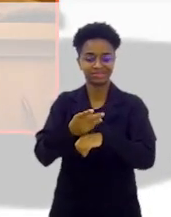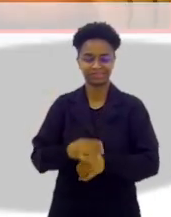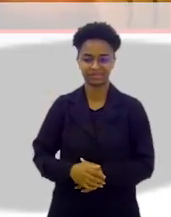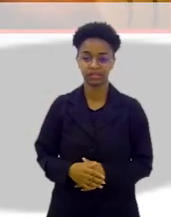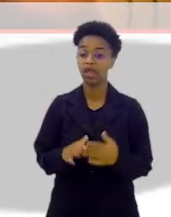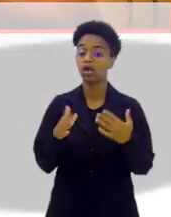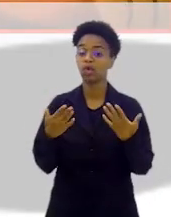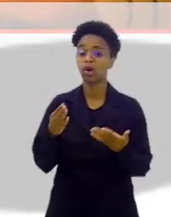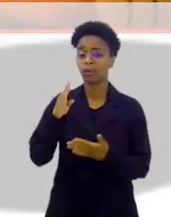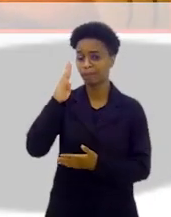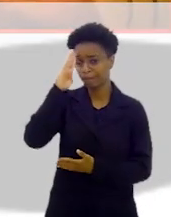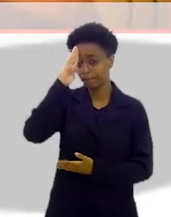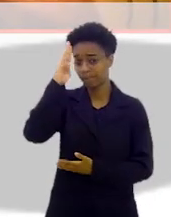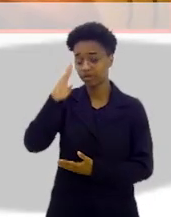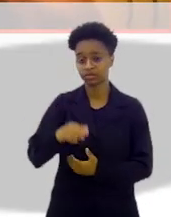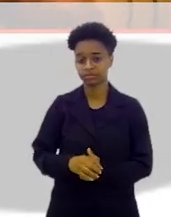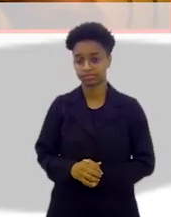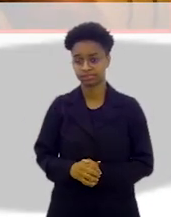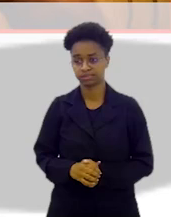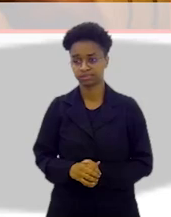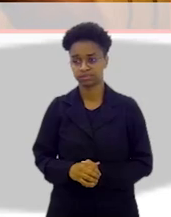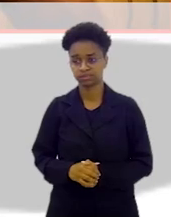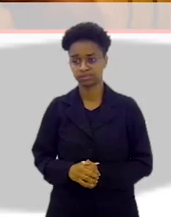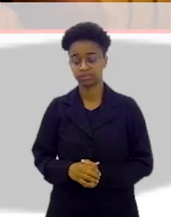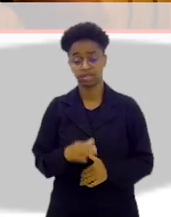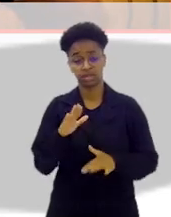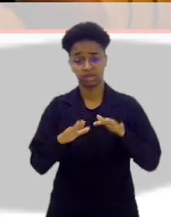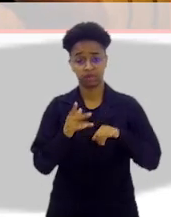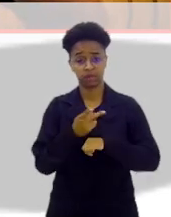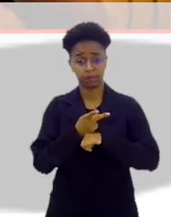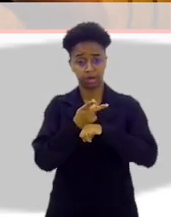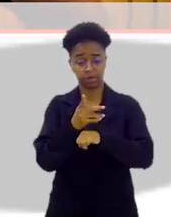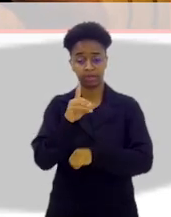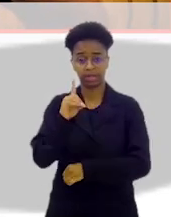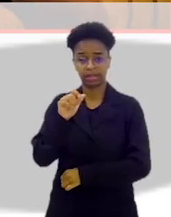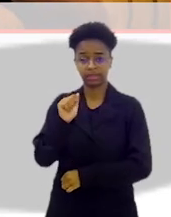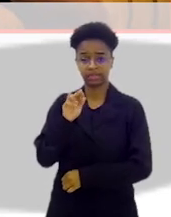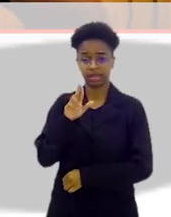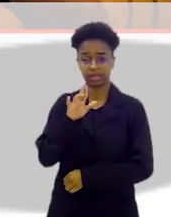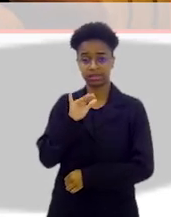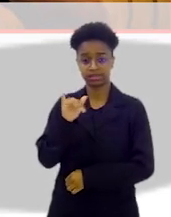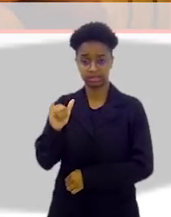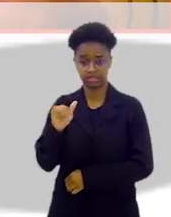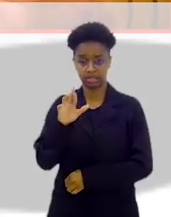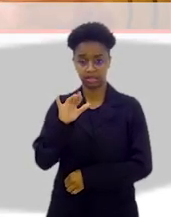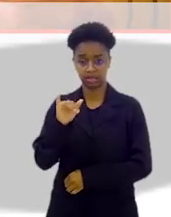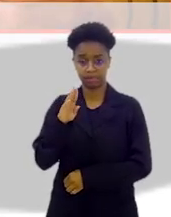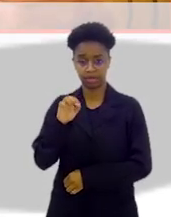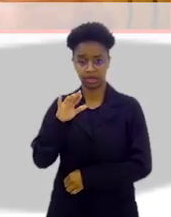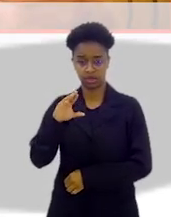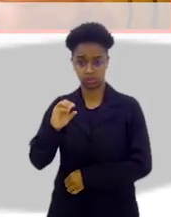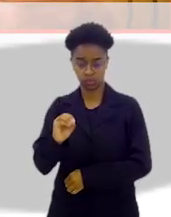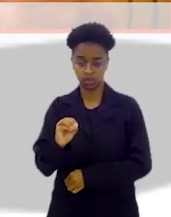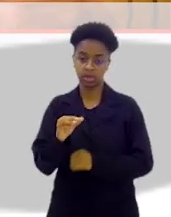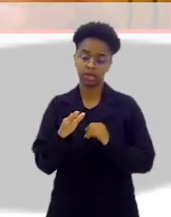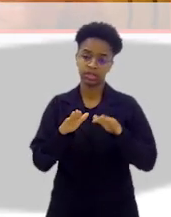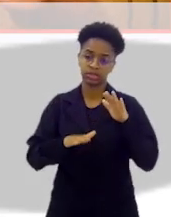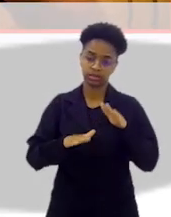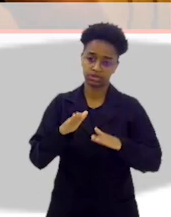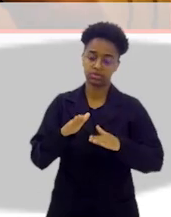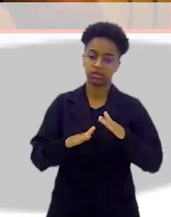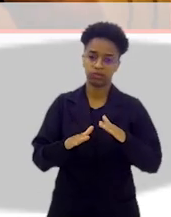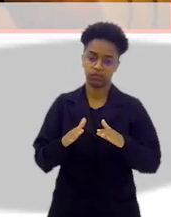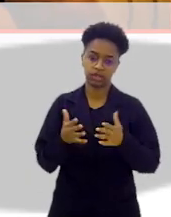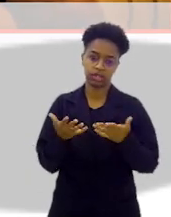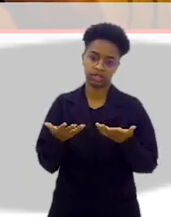Quais que você destacaria, assim, como mais relevantes? Talvez esse prêmio Darcy Ribeiro tenha